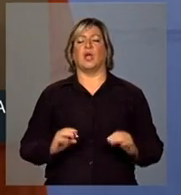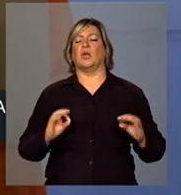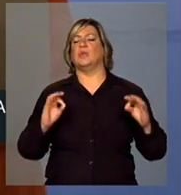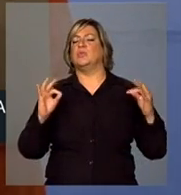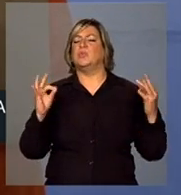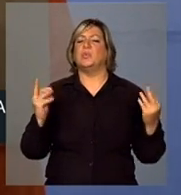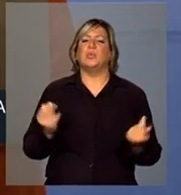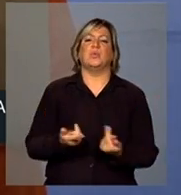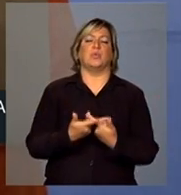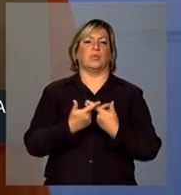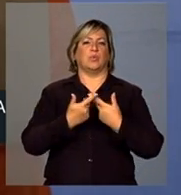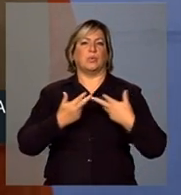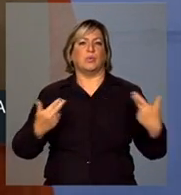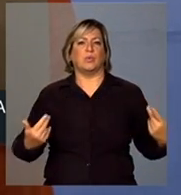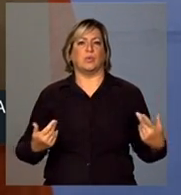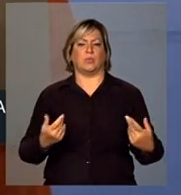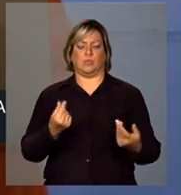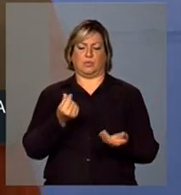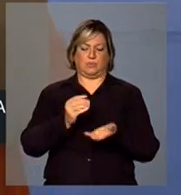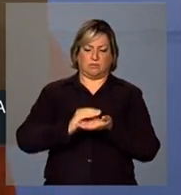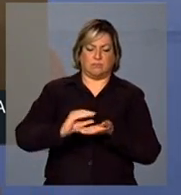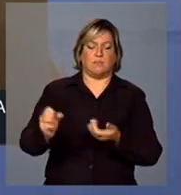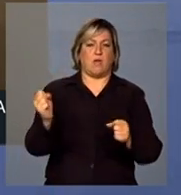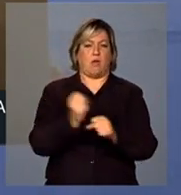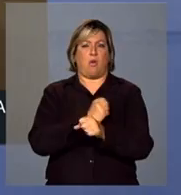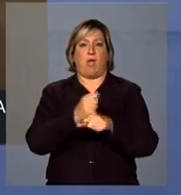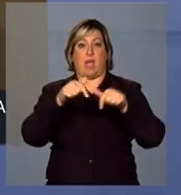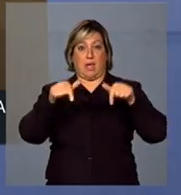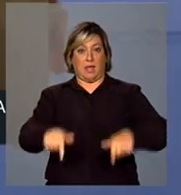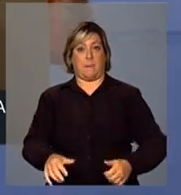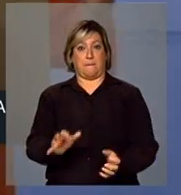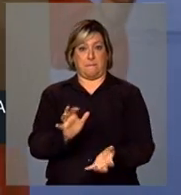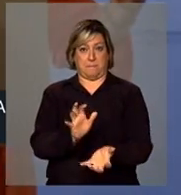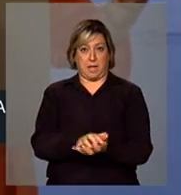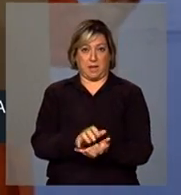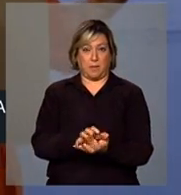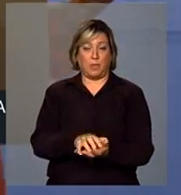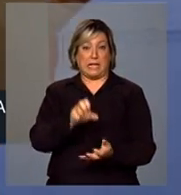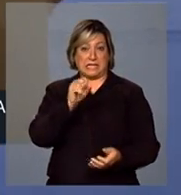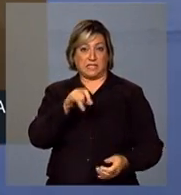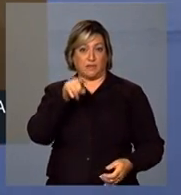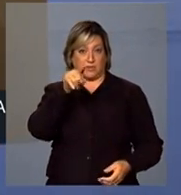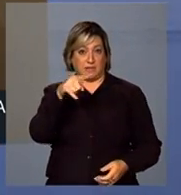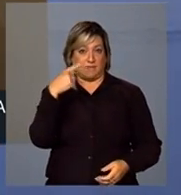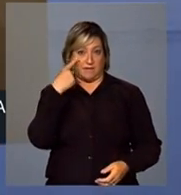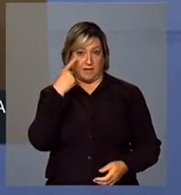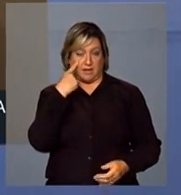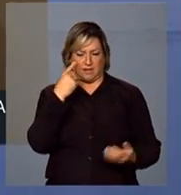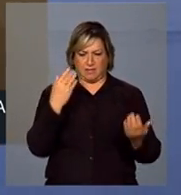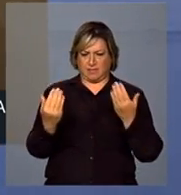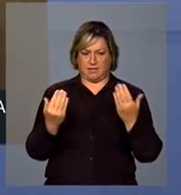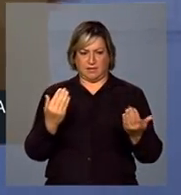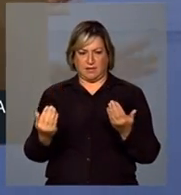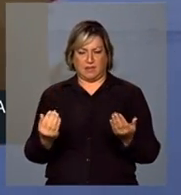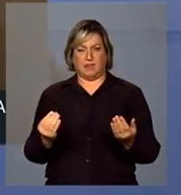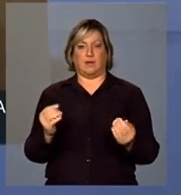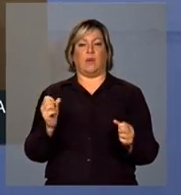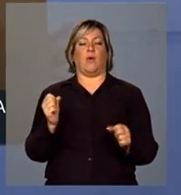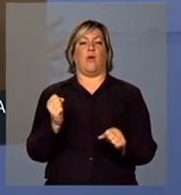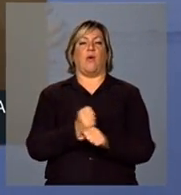investimentos que nós fizemos aqui em Pernambuco, se você juntar os investimentos